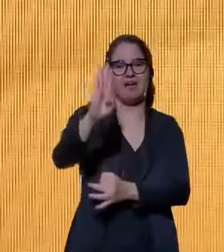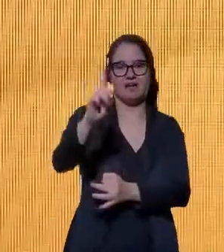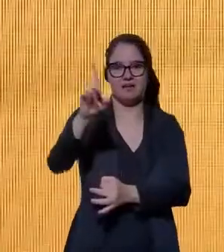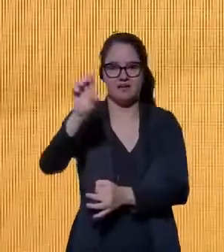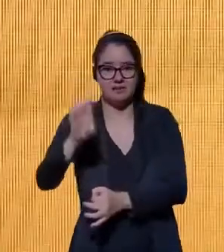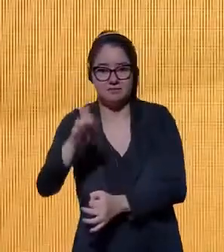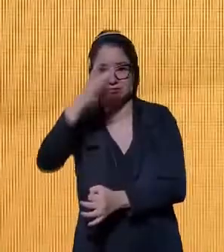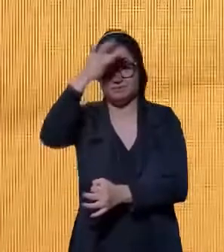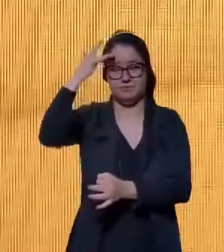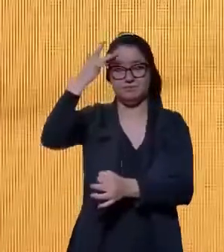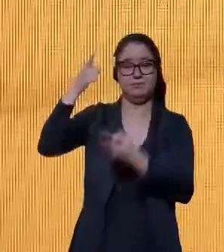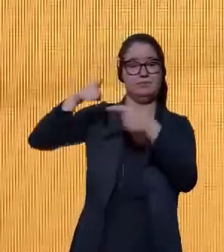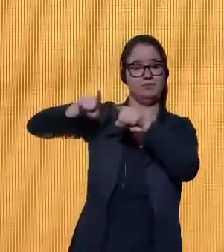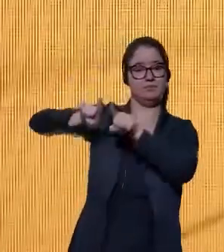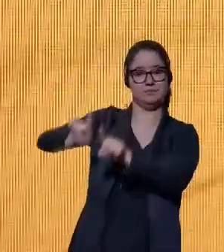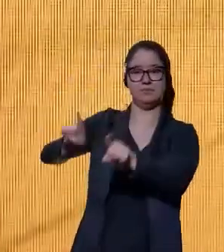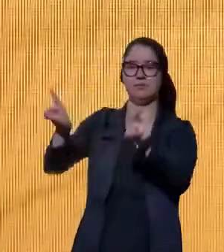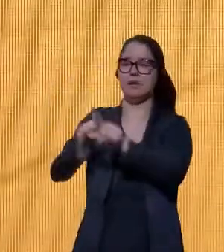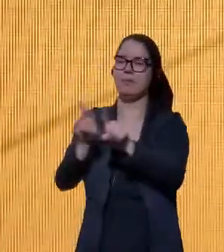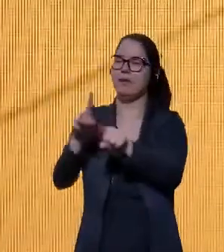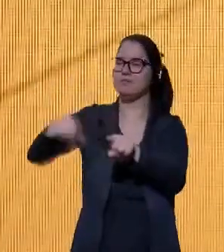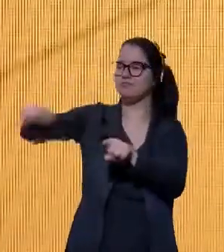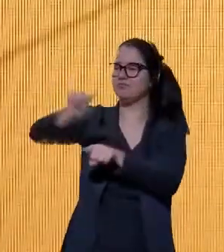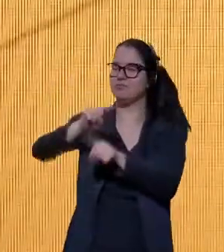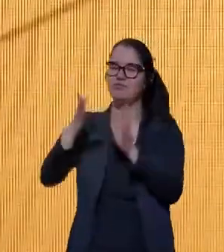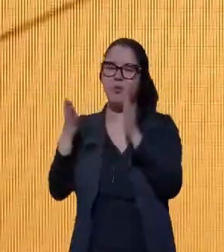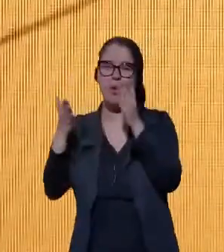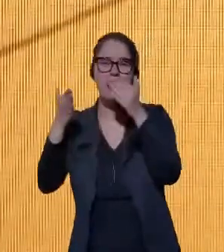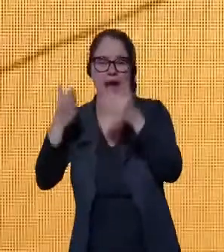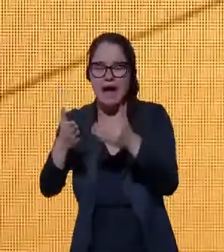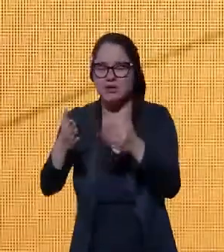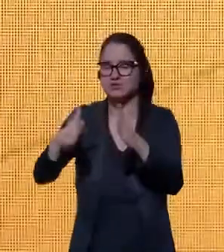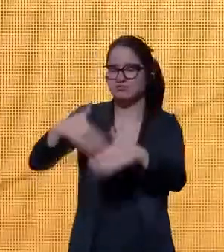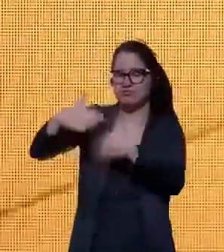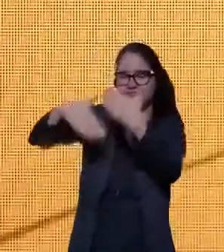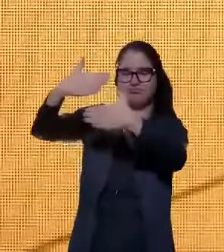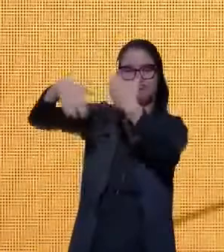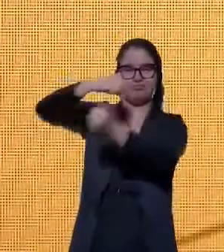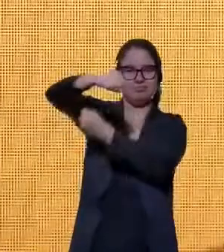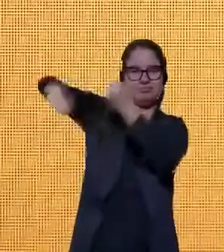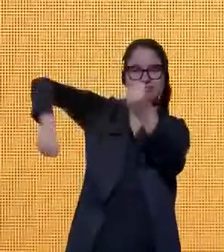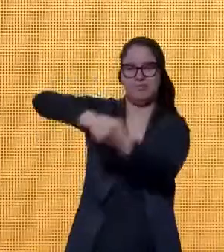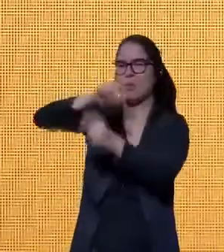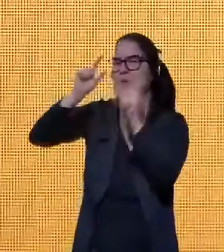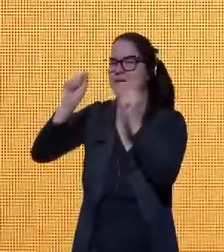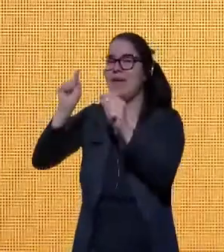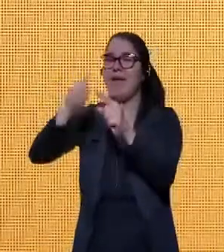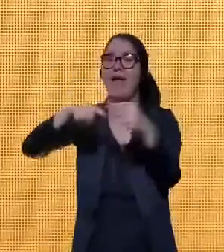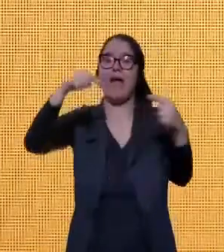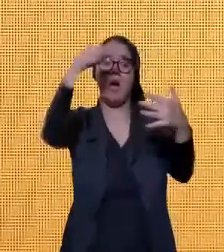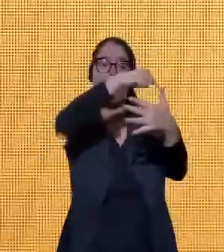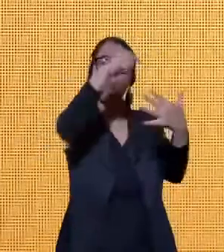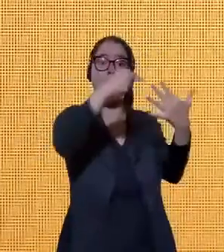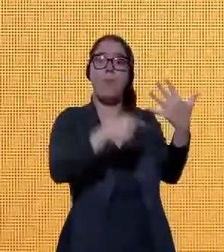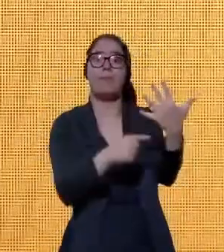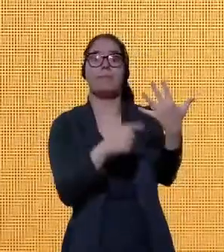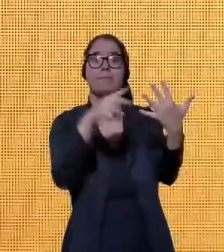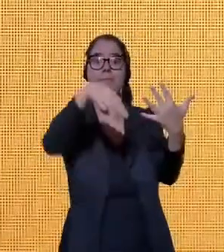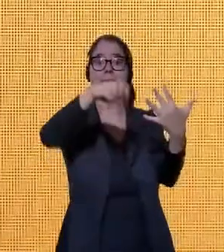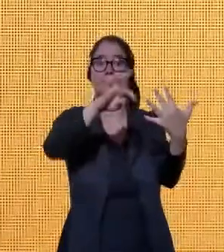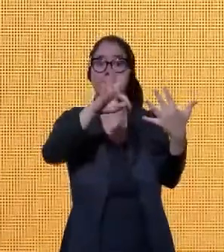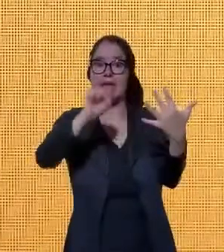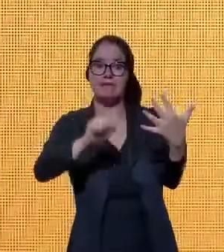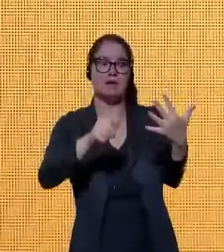alinhadas aos Objetivos de Desenvolvimento Sustentável, que são as metas acordadas pelos países das